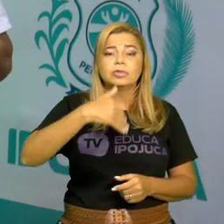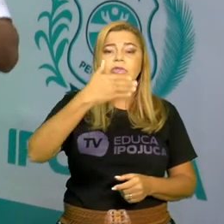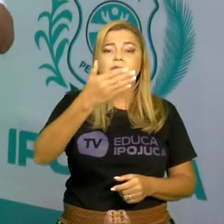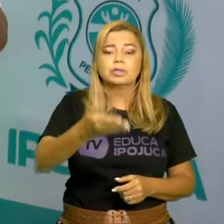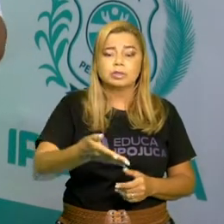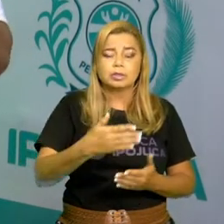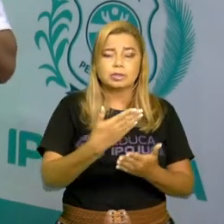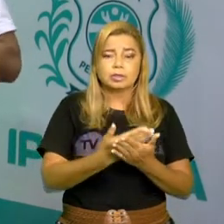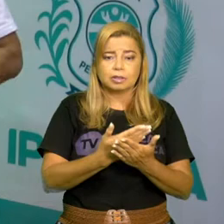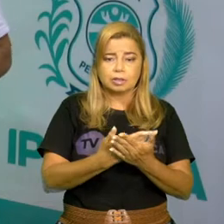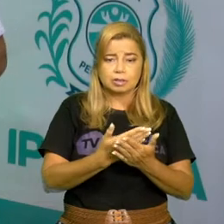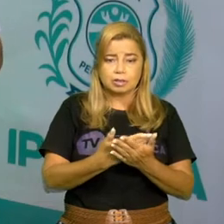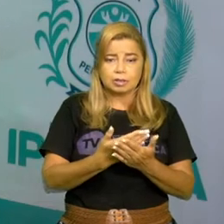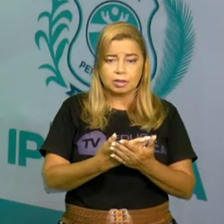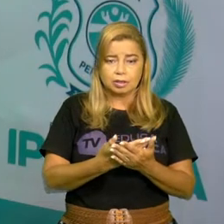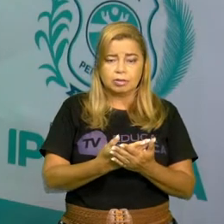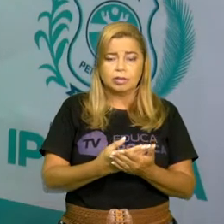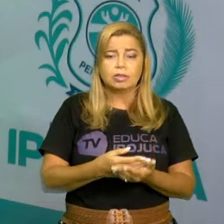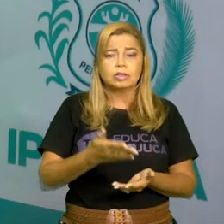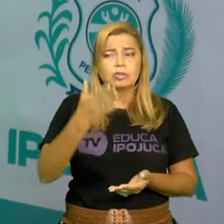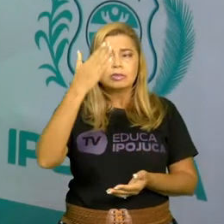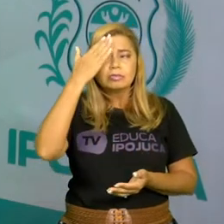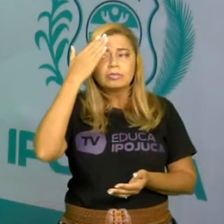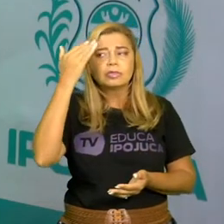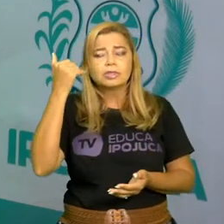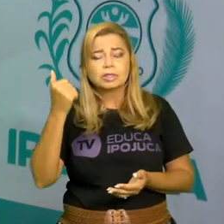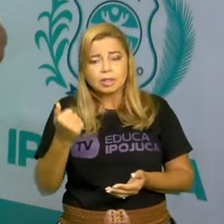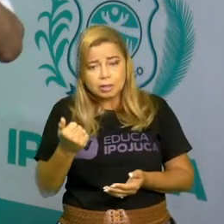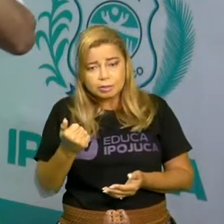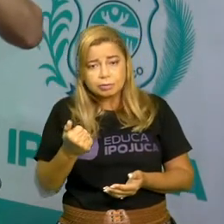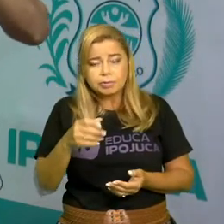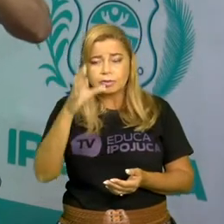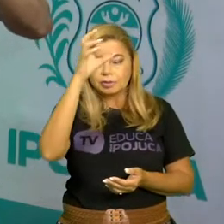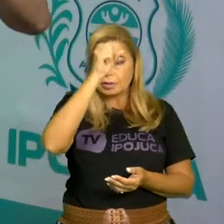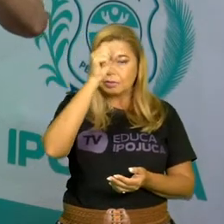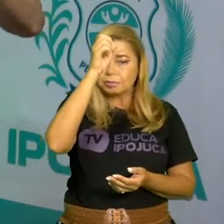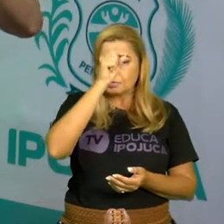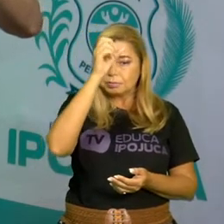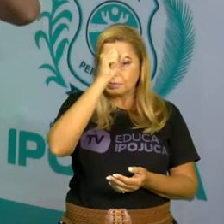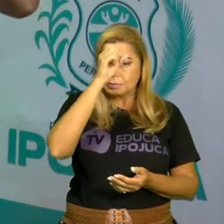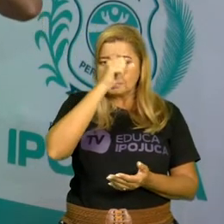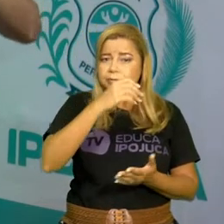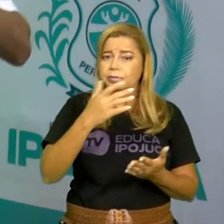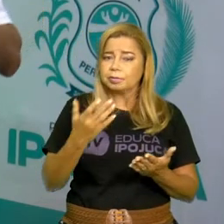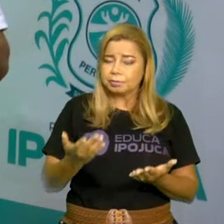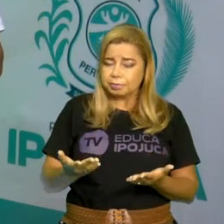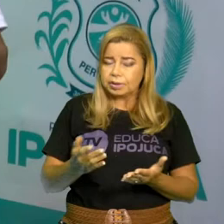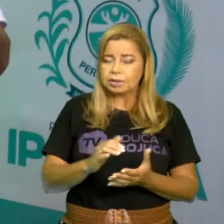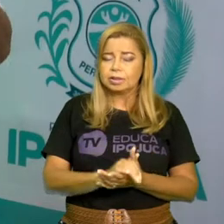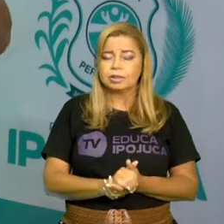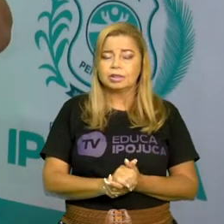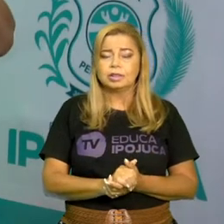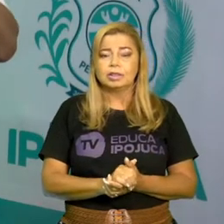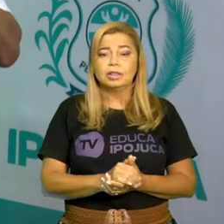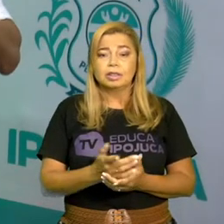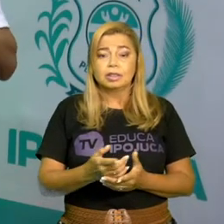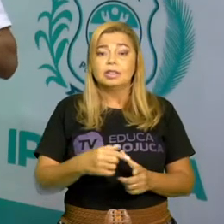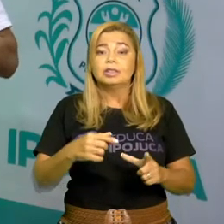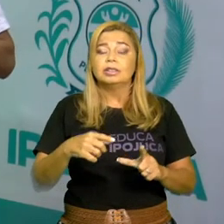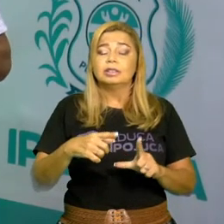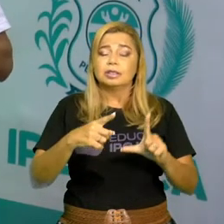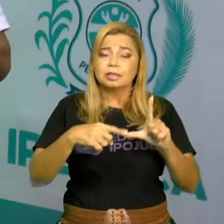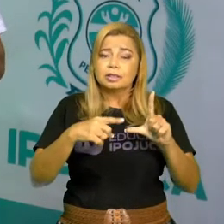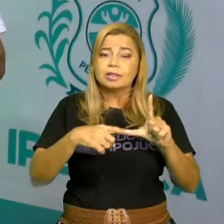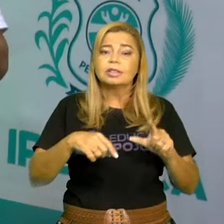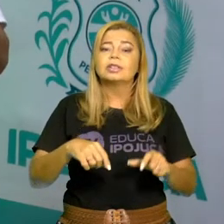no meio, que o som não vai aparecer. Claro que a gente vai estudar isso quando a gente estiver estudando as nossas aulas de dígrafos, não é o que a gente pode